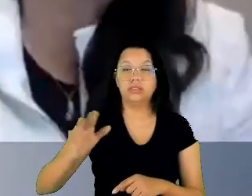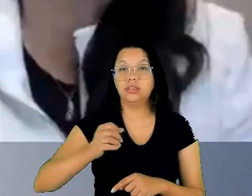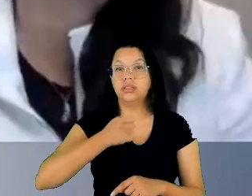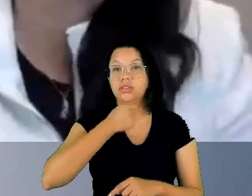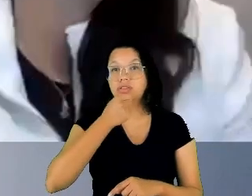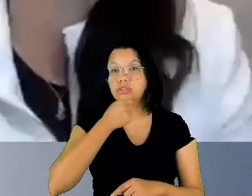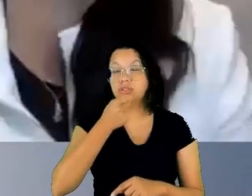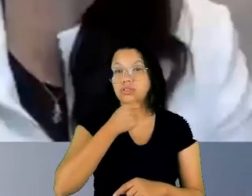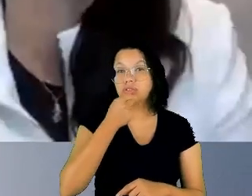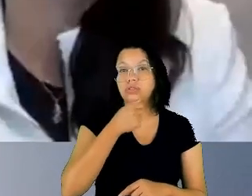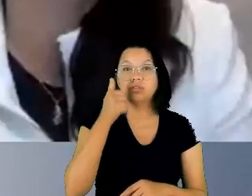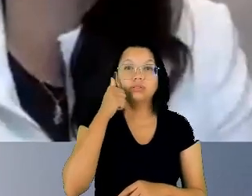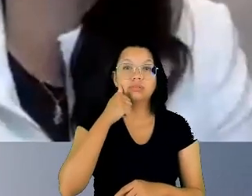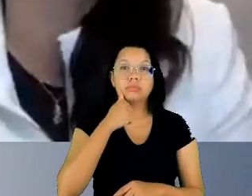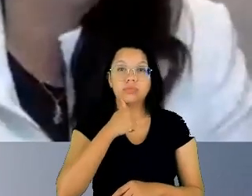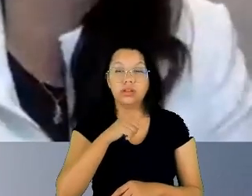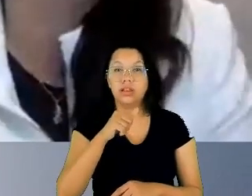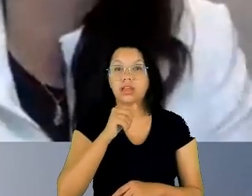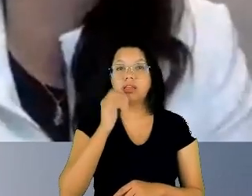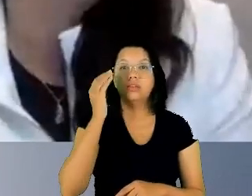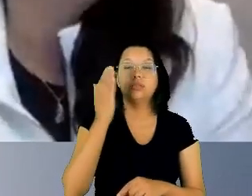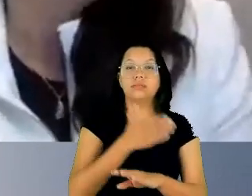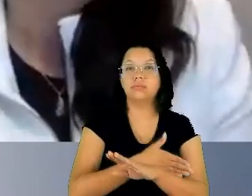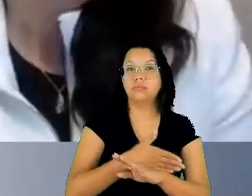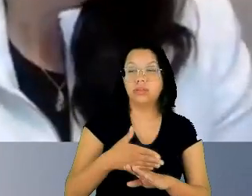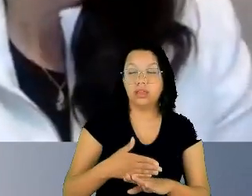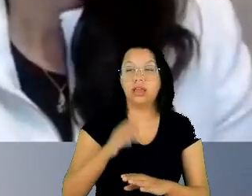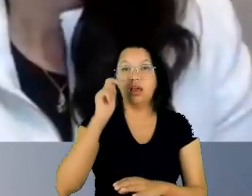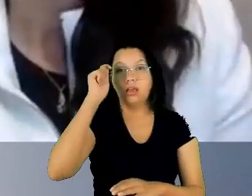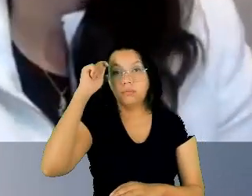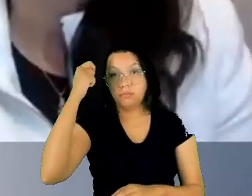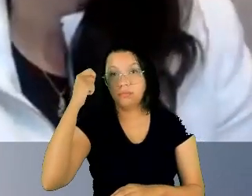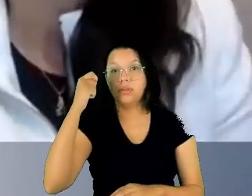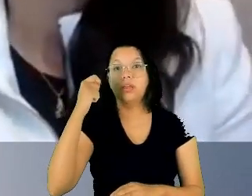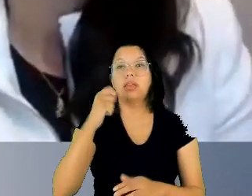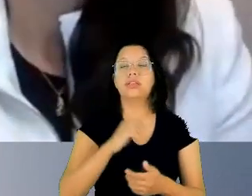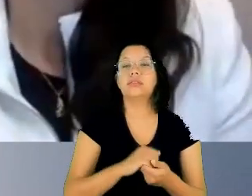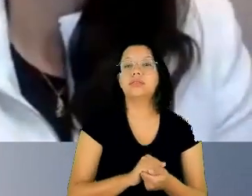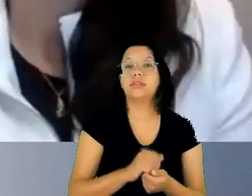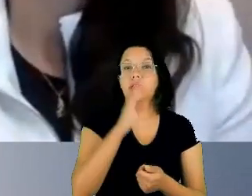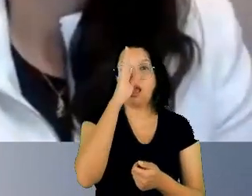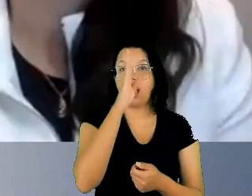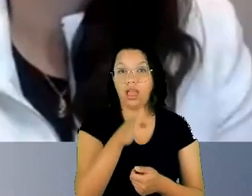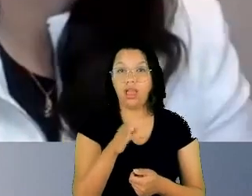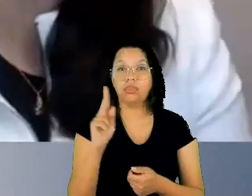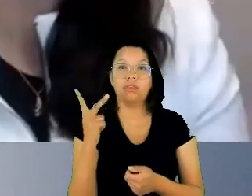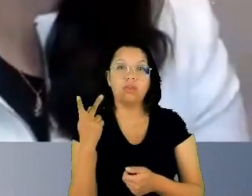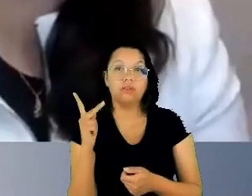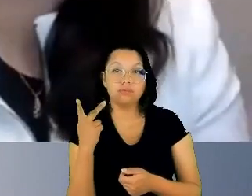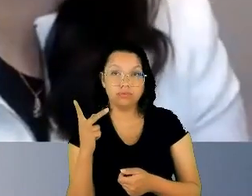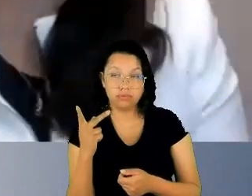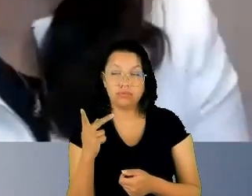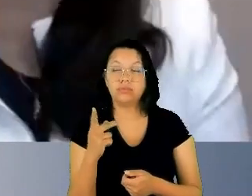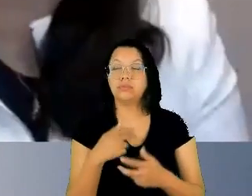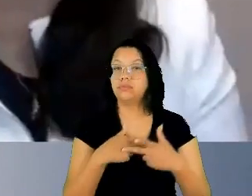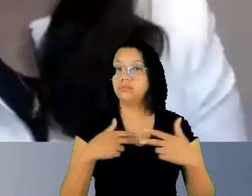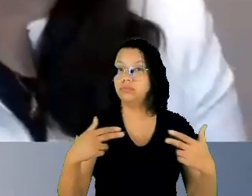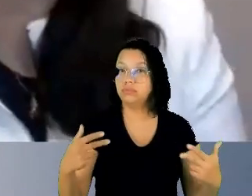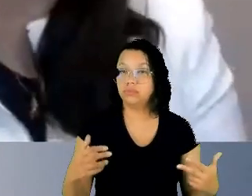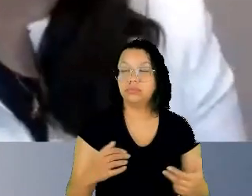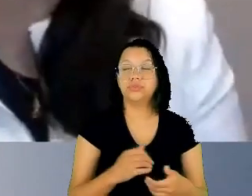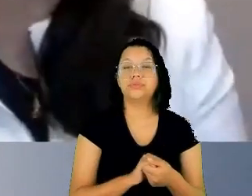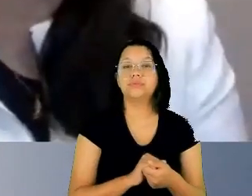hétero e homossexuais, assim como cis e transgênero. A publicação da plataforma LIS ela é um testemunho do poder